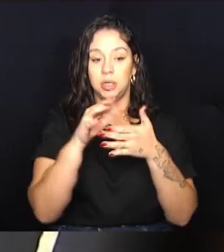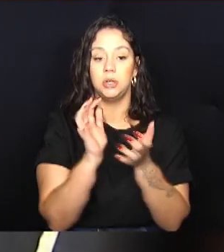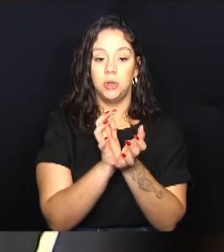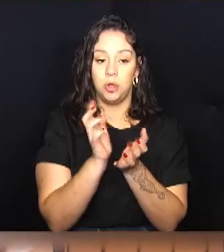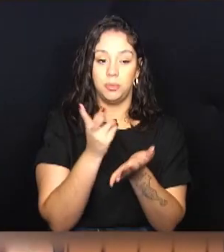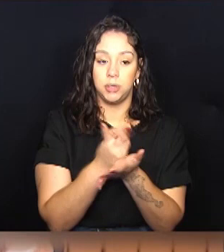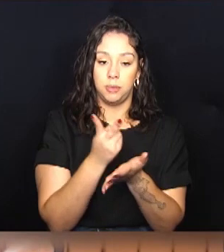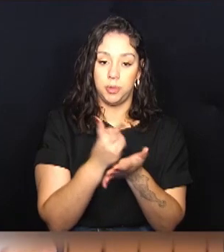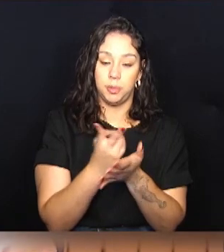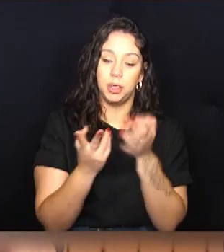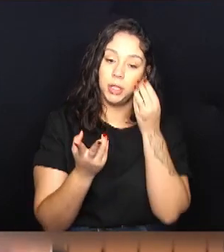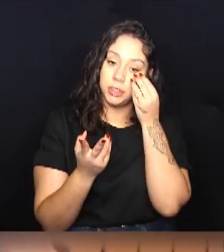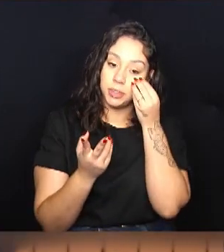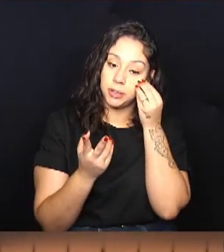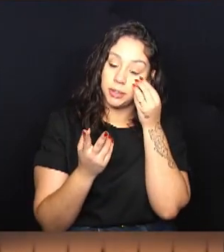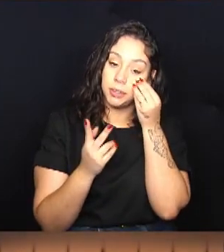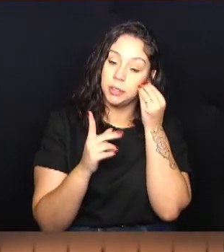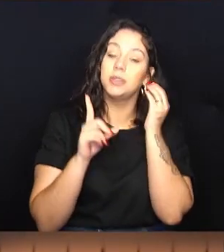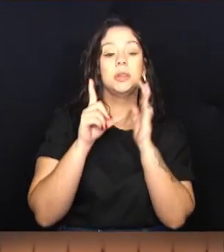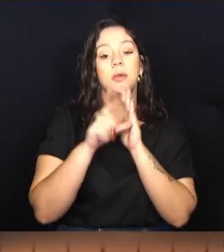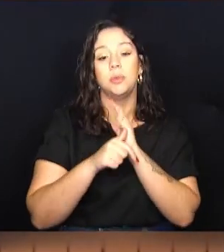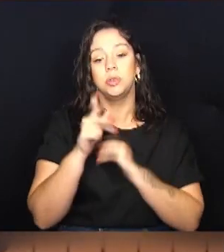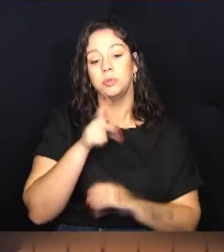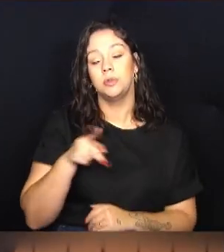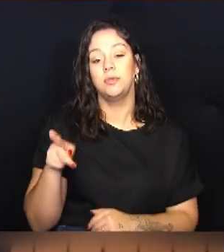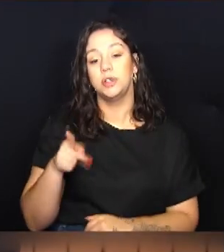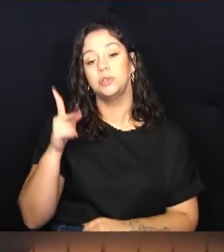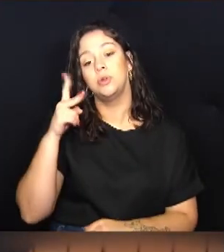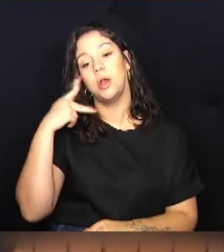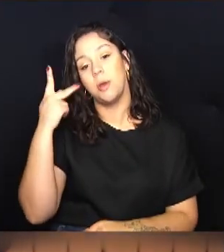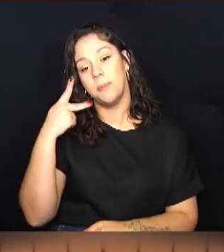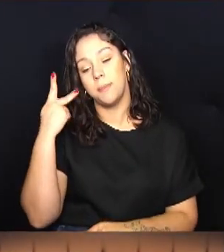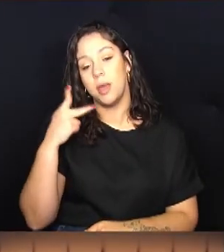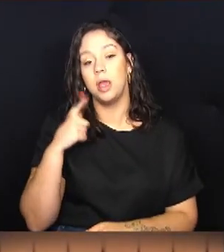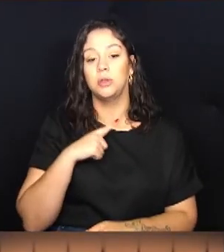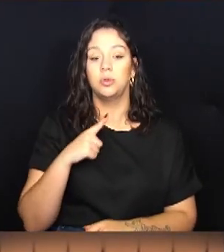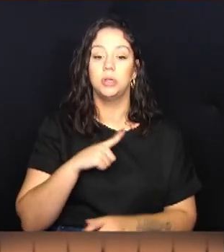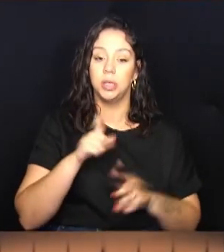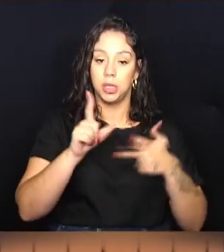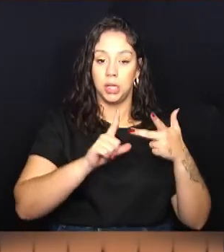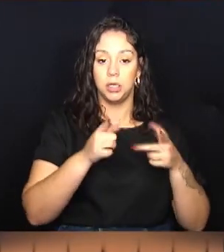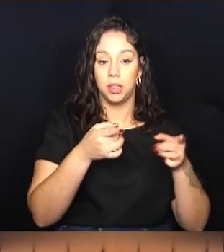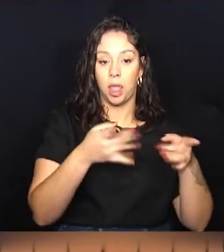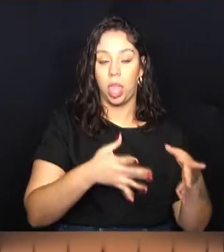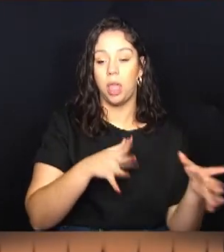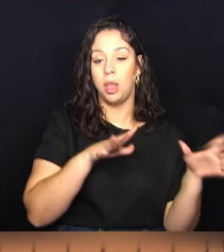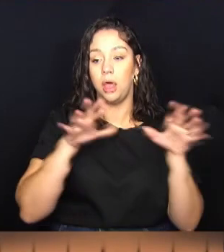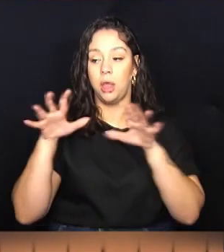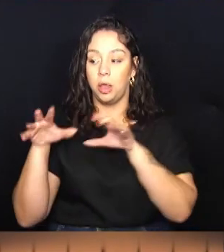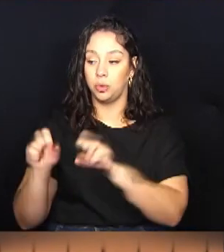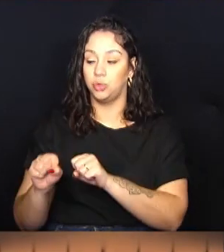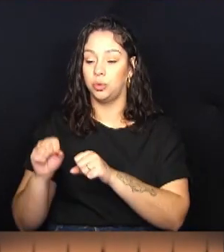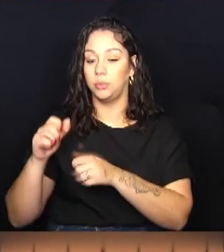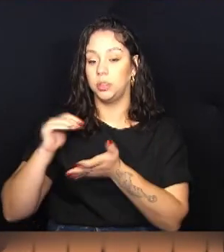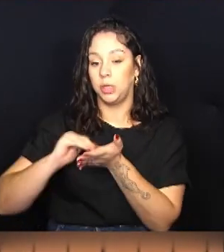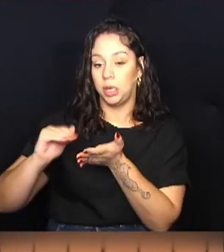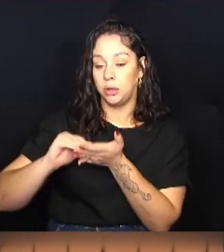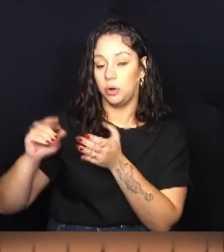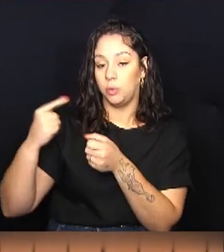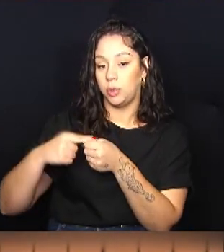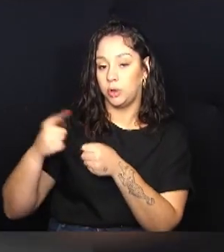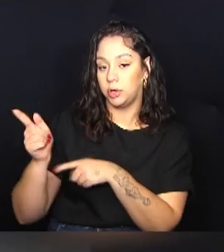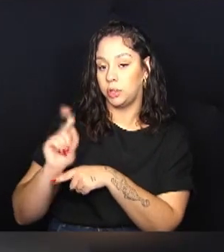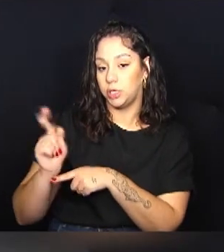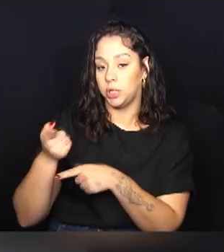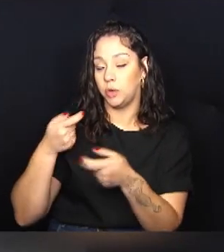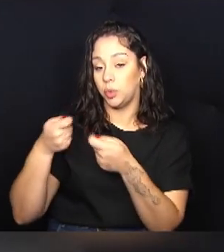permanentes. Após a saída do professor Alberto, que deixou o legislativo em junho para assumir a Secretaria Municipal de Gestão